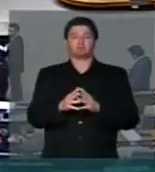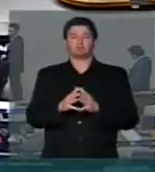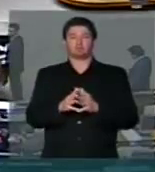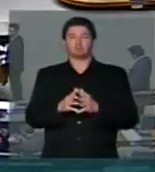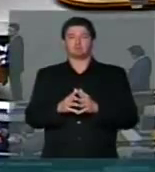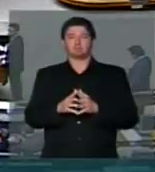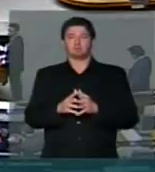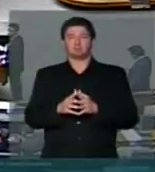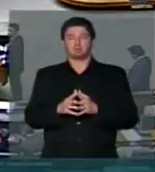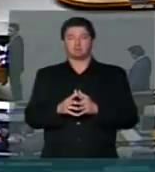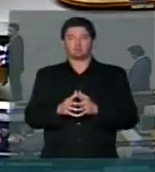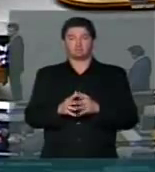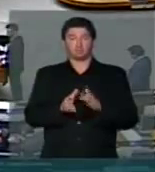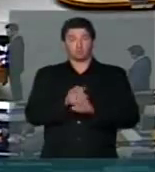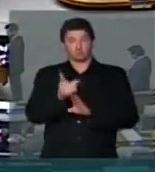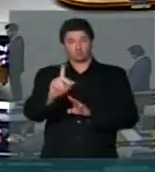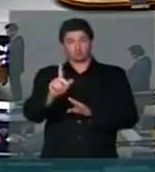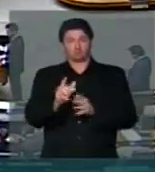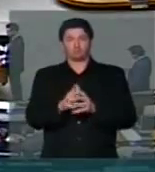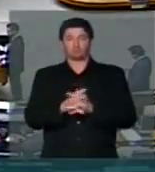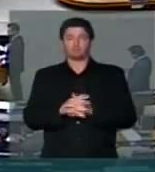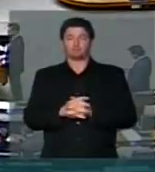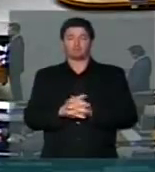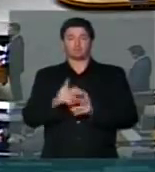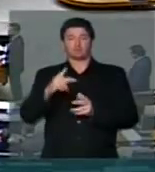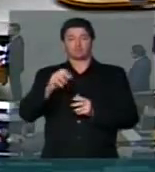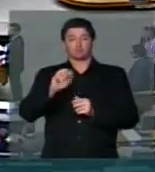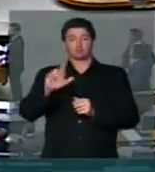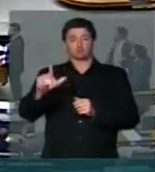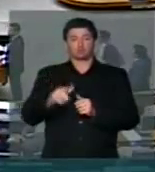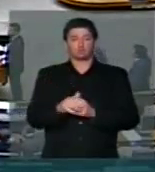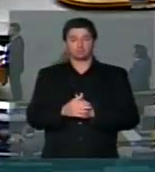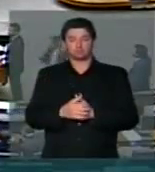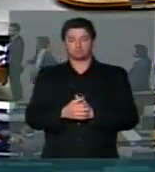O PV, deputado, orienta não. Não. Pessoal.